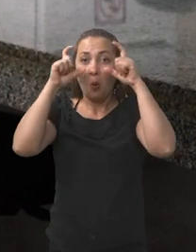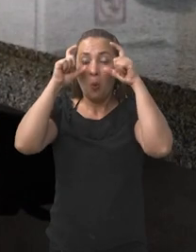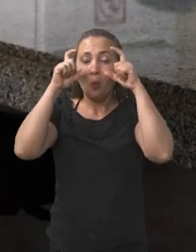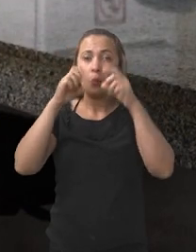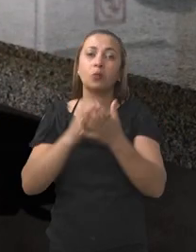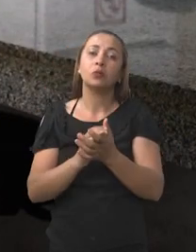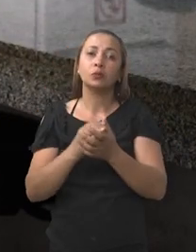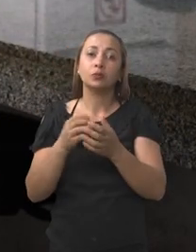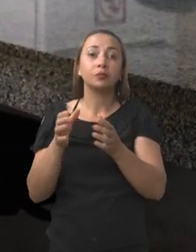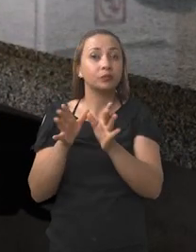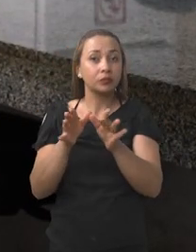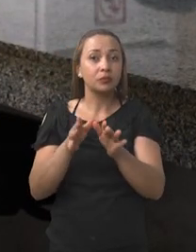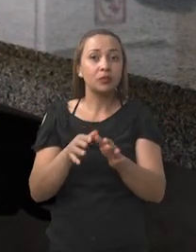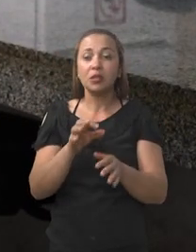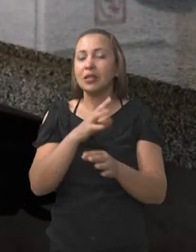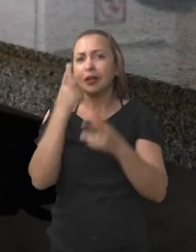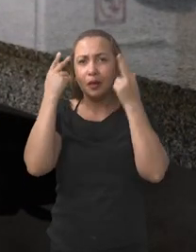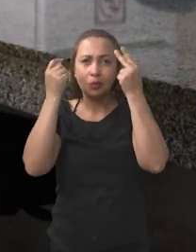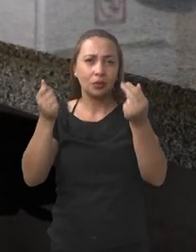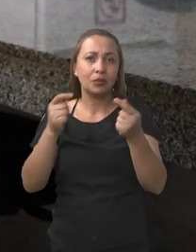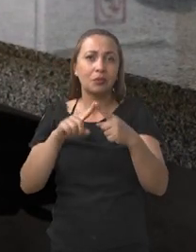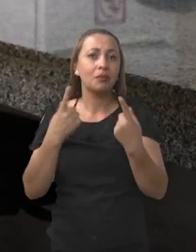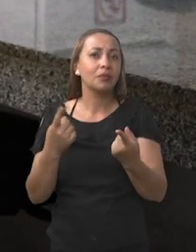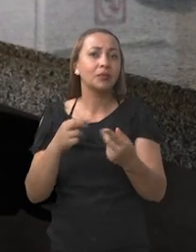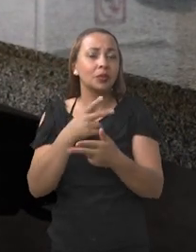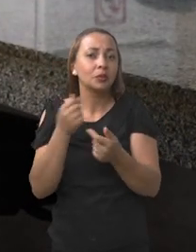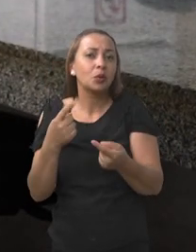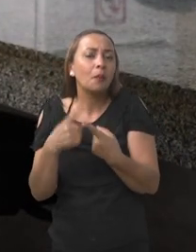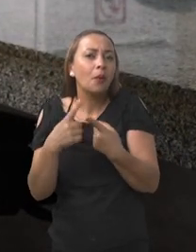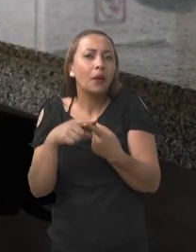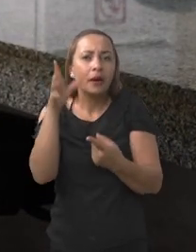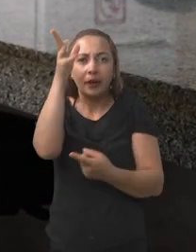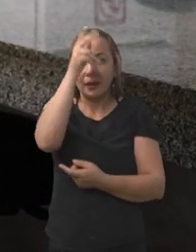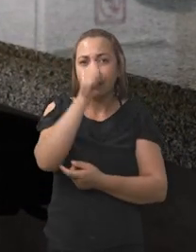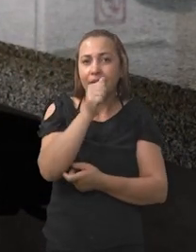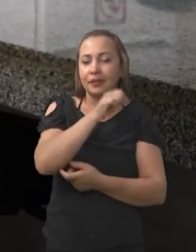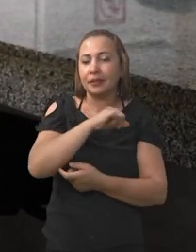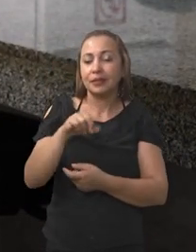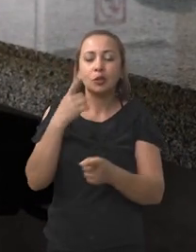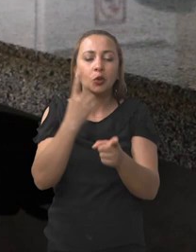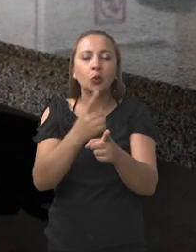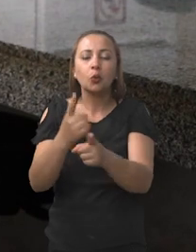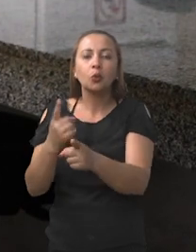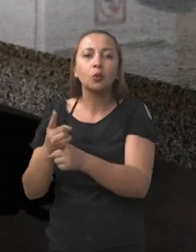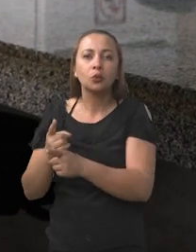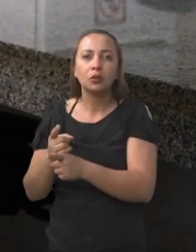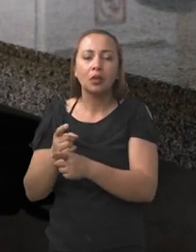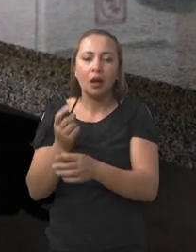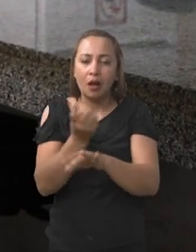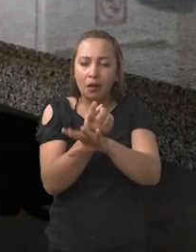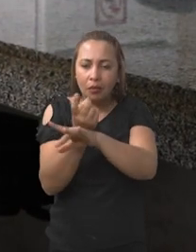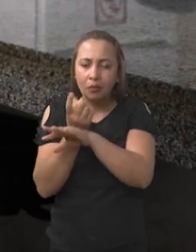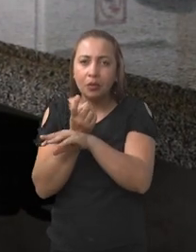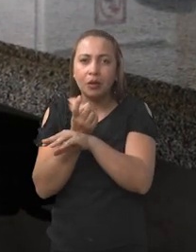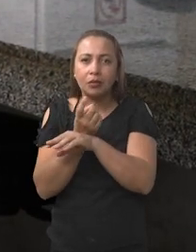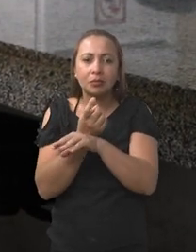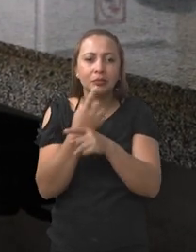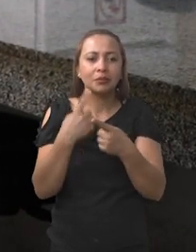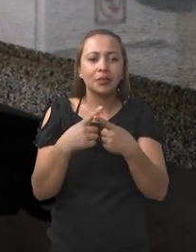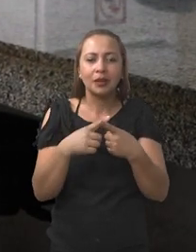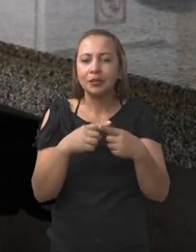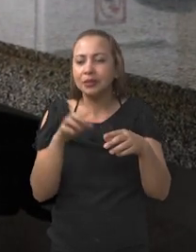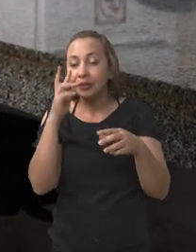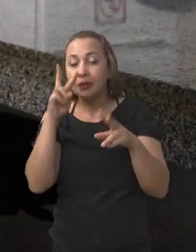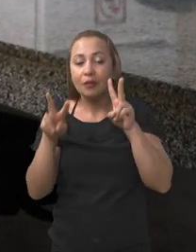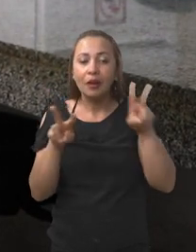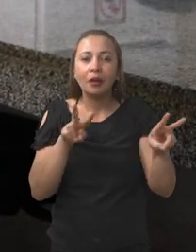dos escorpiões. A questão toda é, porque a galinha, se ela encontrar o escorpião, é ao acaso. Porque a